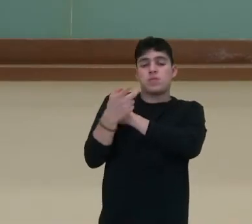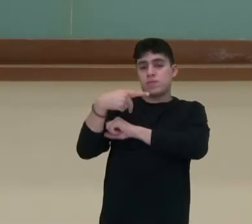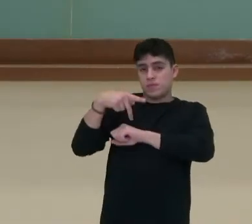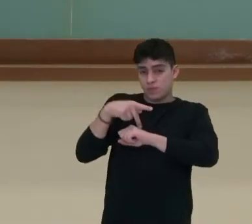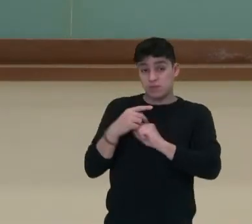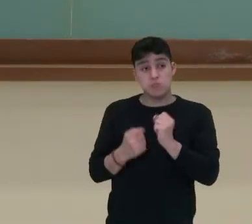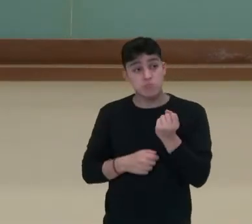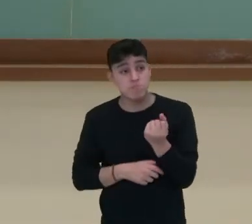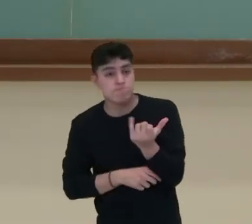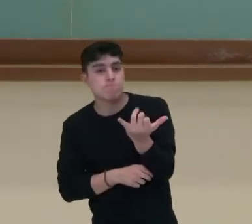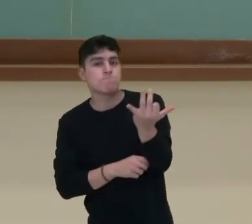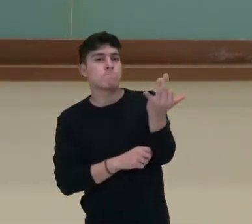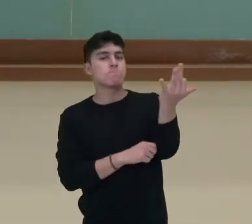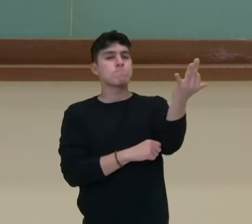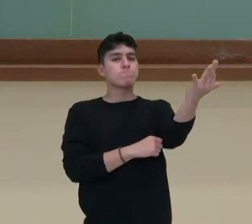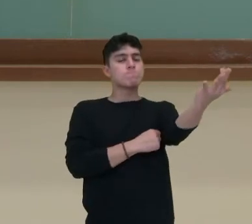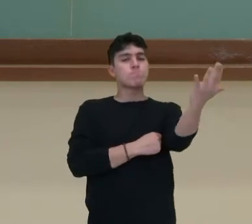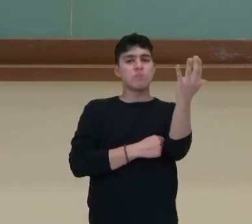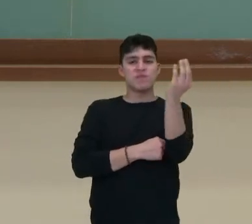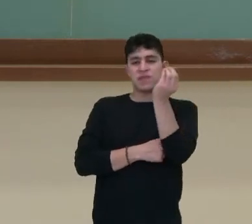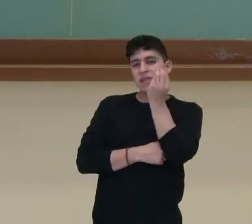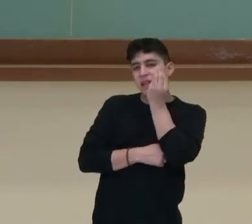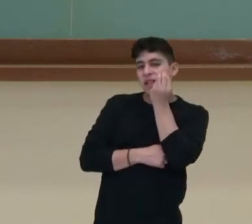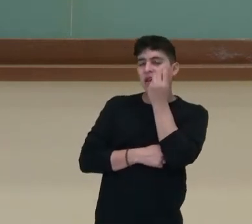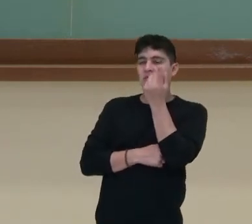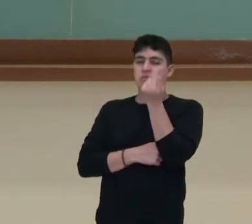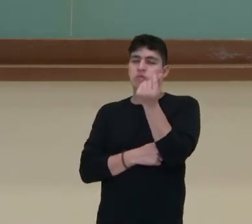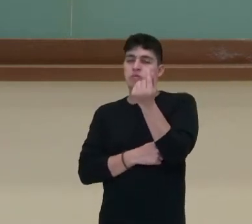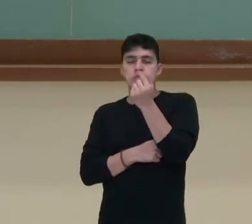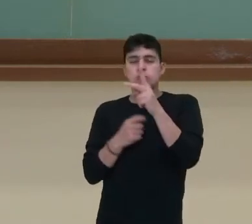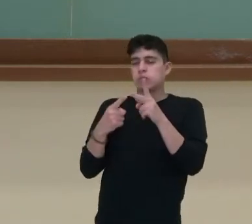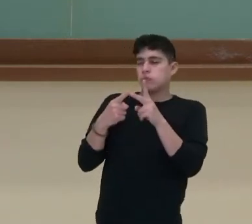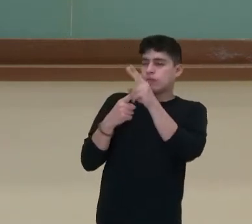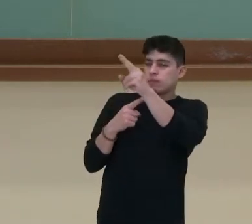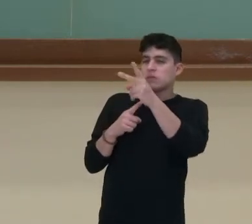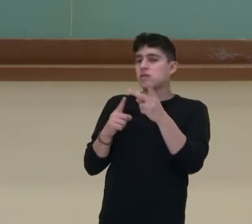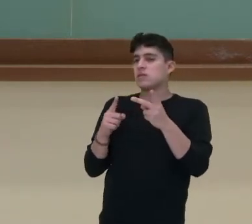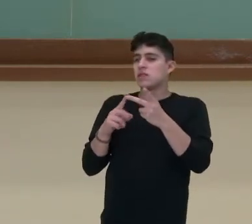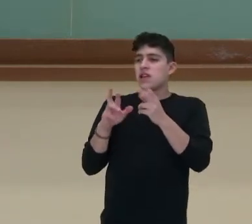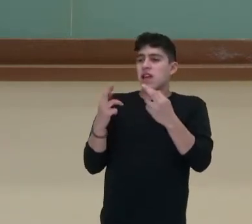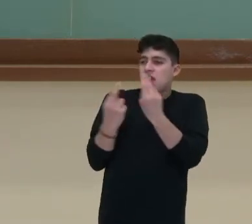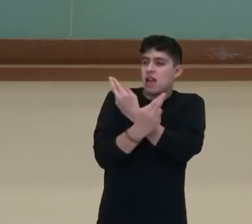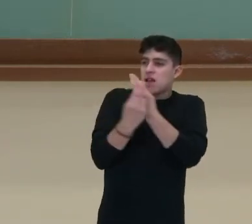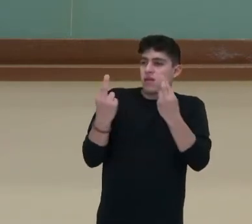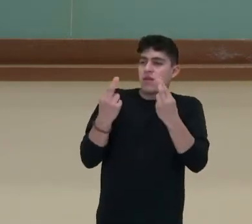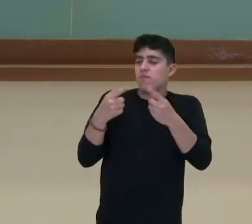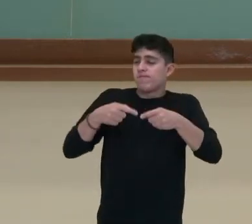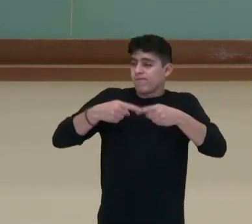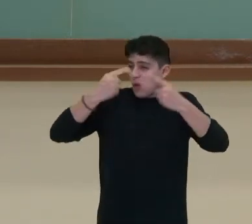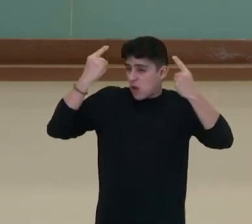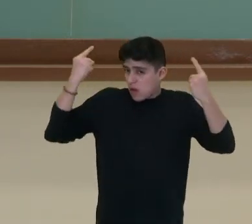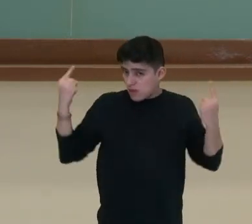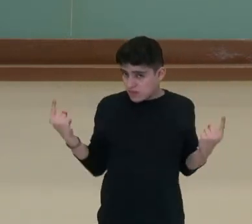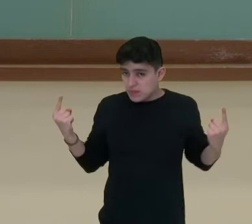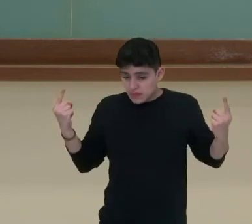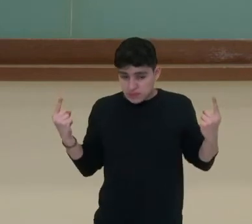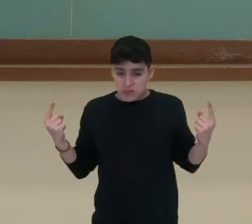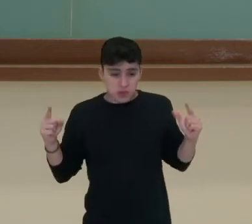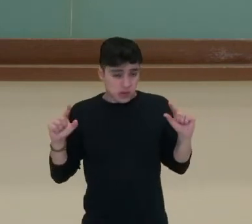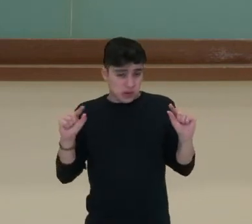até fizeram sanções econômicas, cortaram relações diplomáticas, aí para mostrar o seu